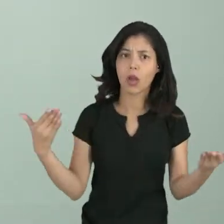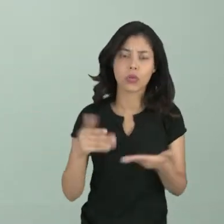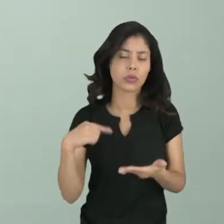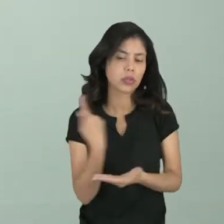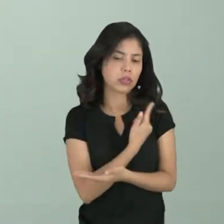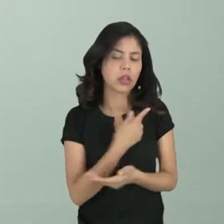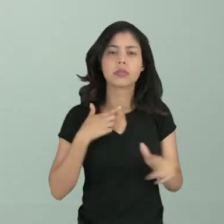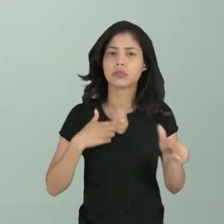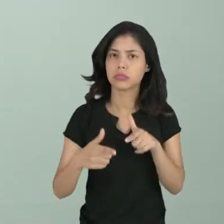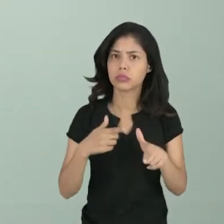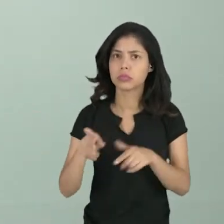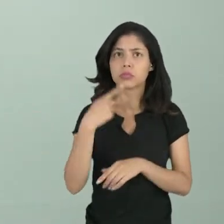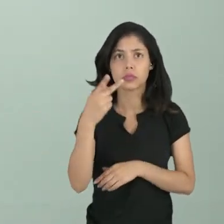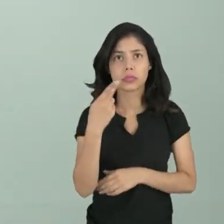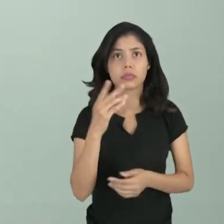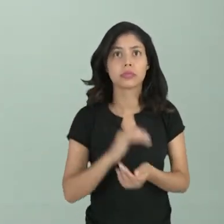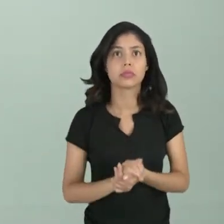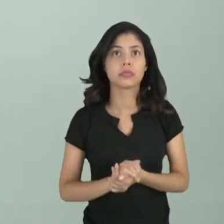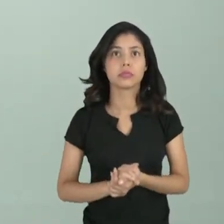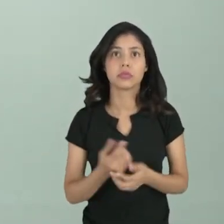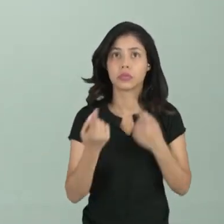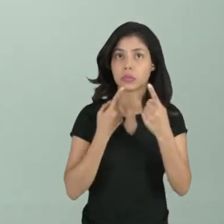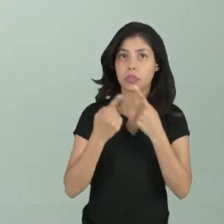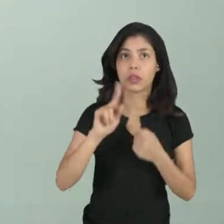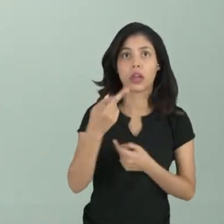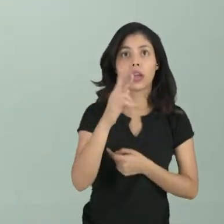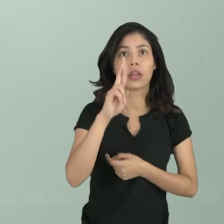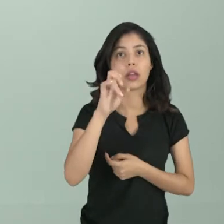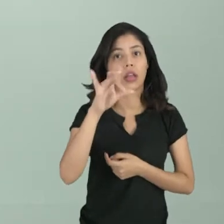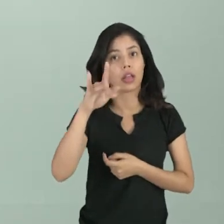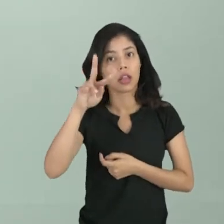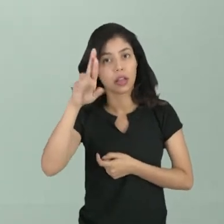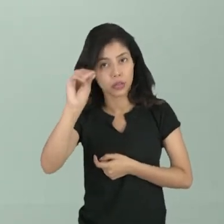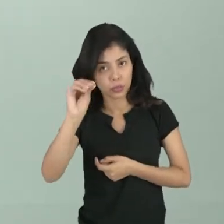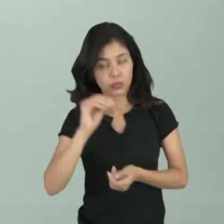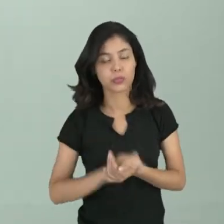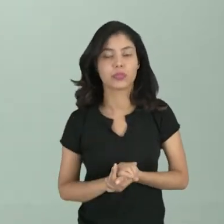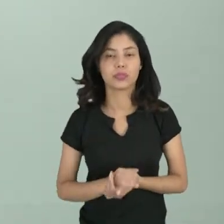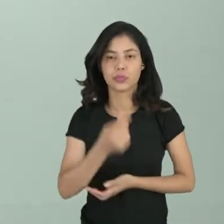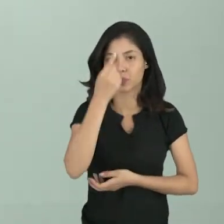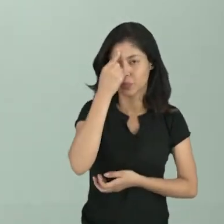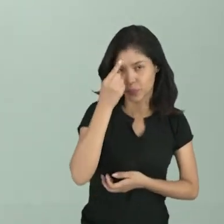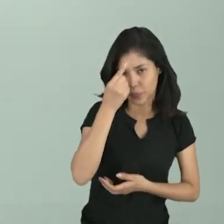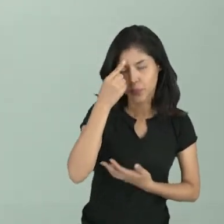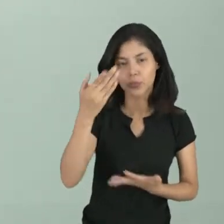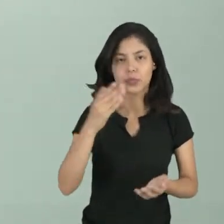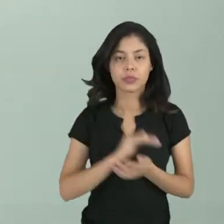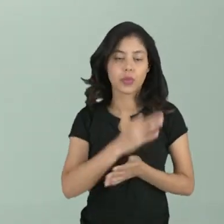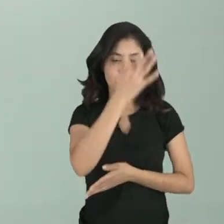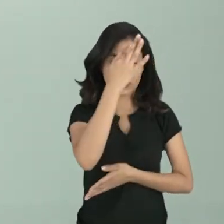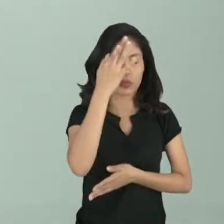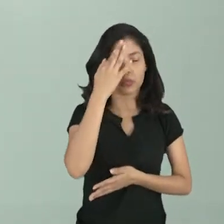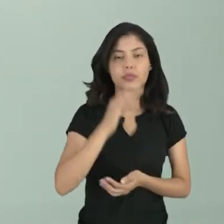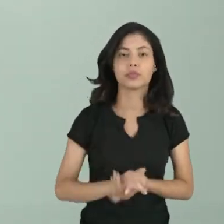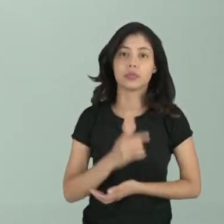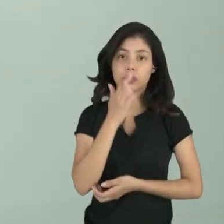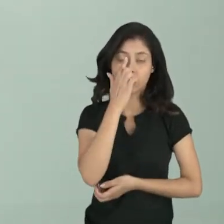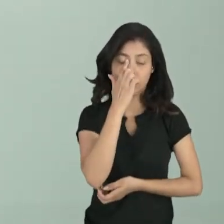hoje, vamos estar falando sobre a dialética de Heráclito. Quem é Heráclito? É um pensador, filósofo